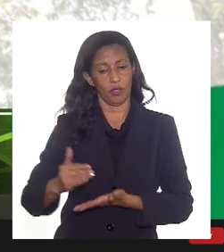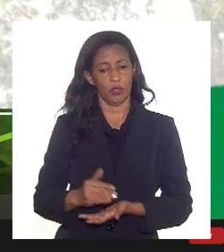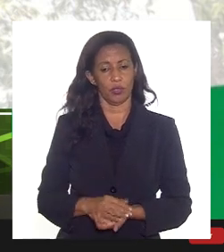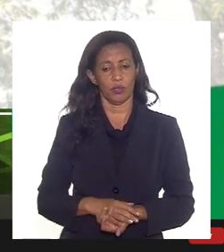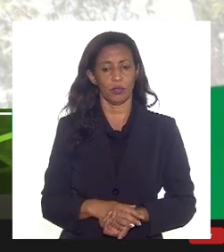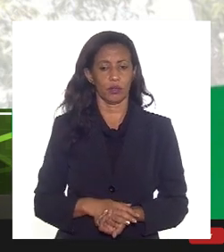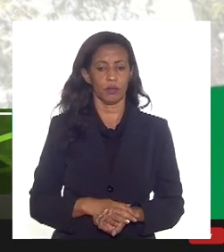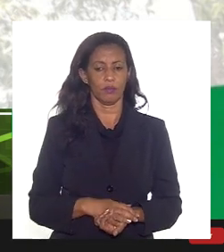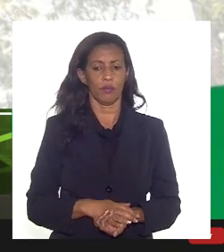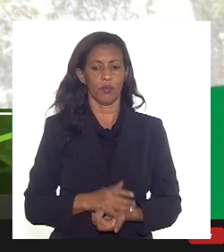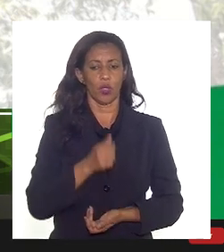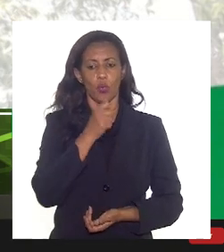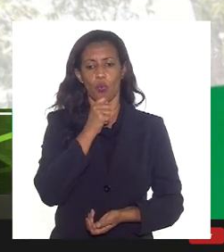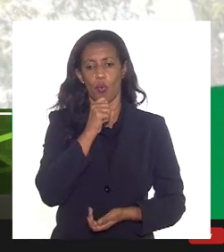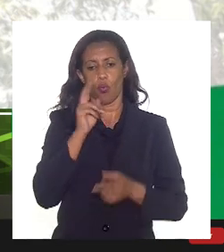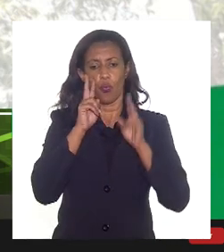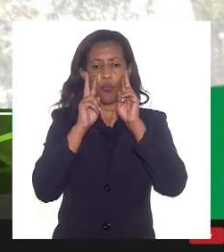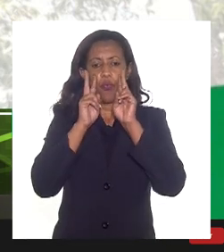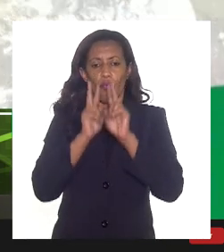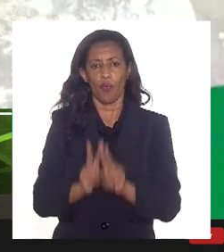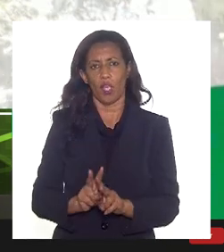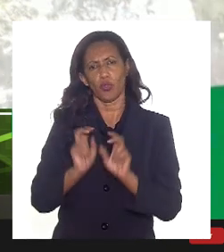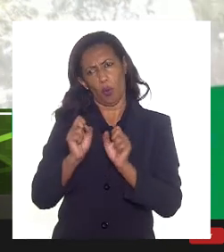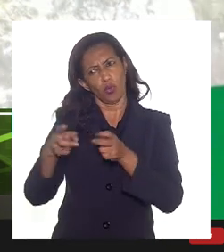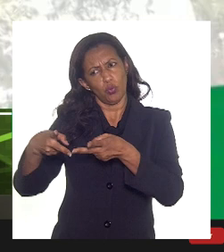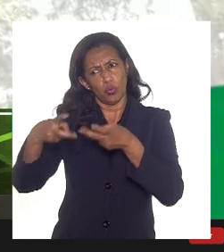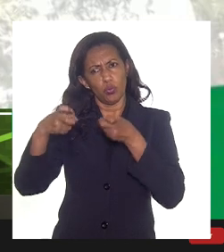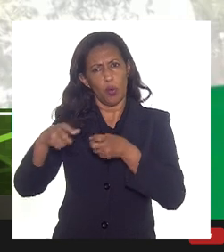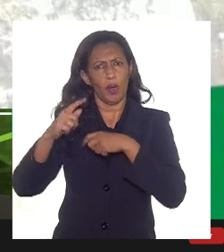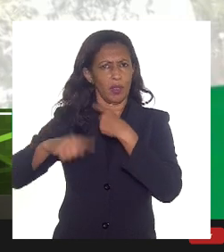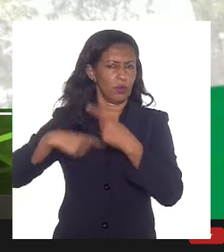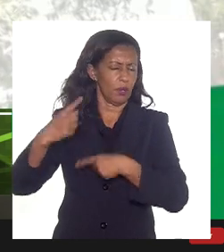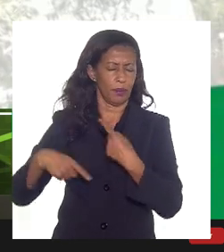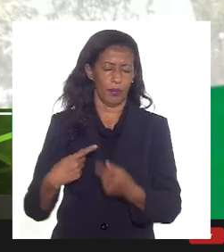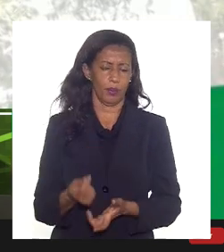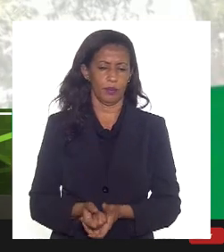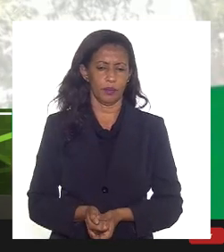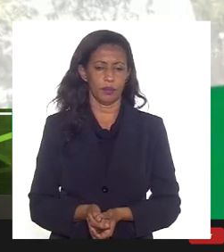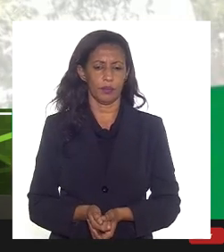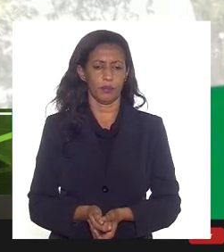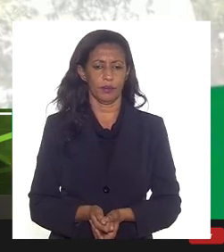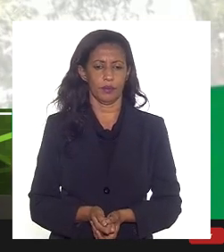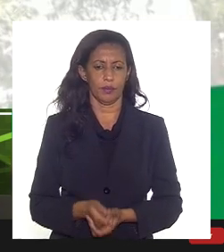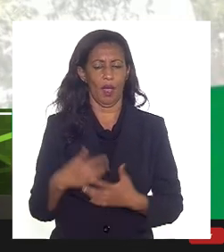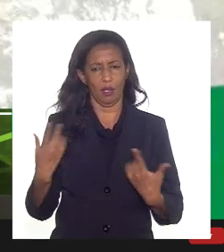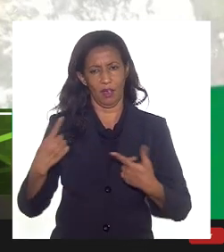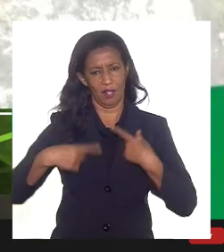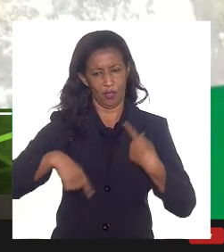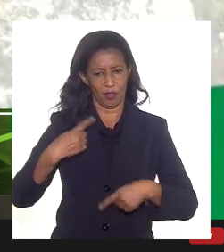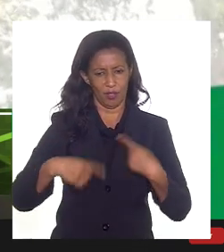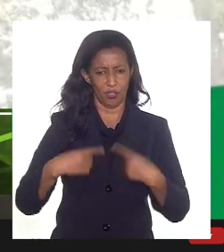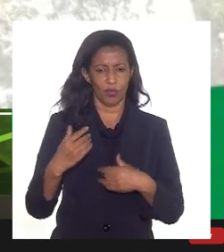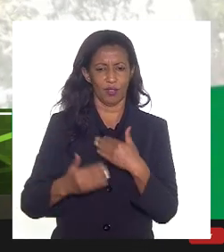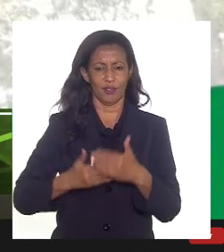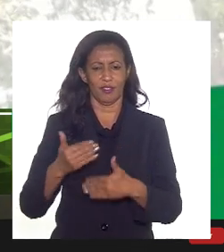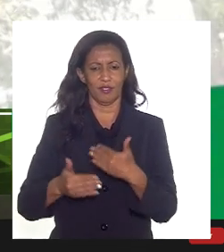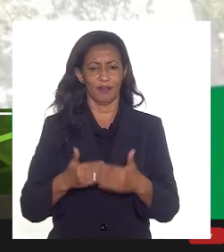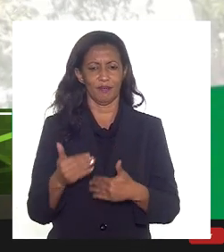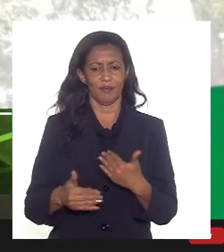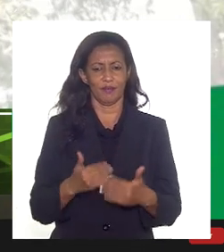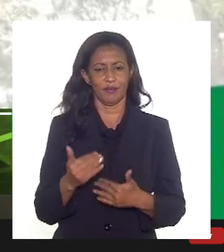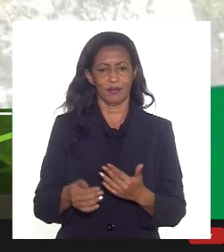então não vejo a gente pode explorar isso depois até nas nossas discussões periódicas